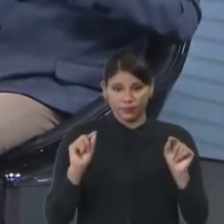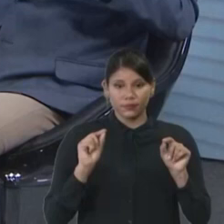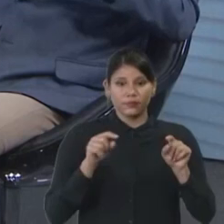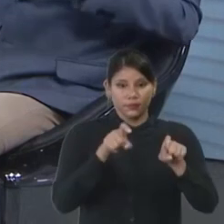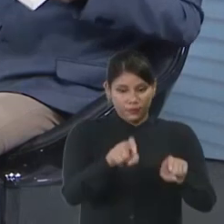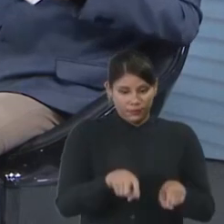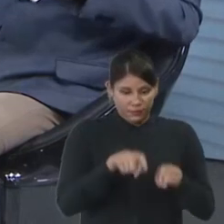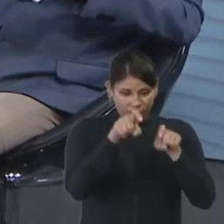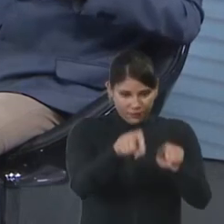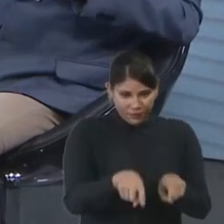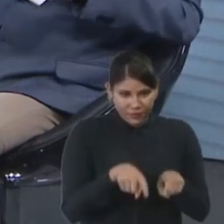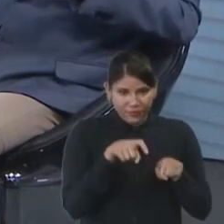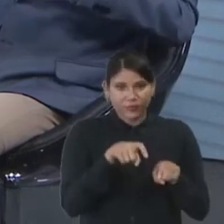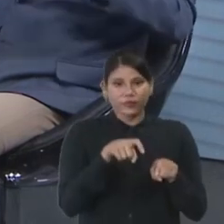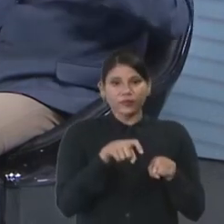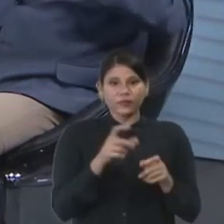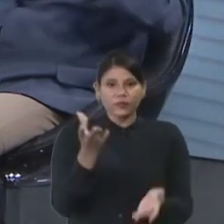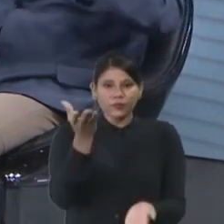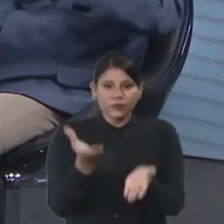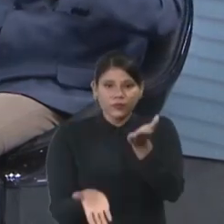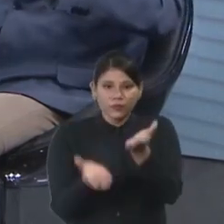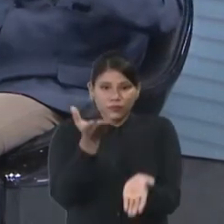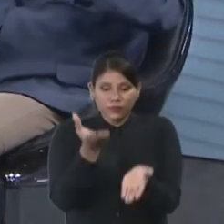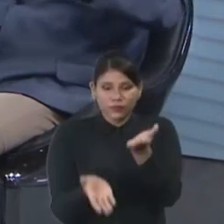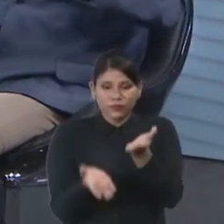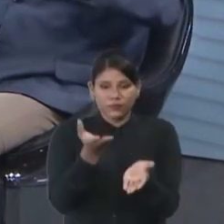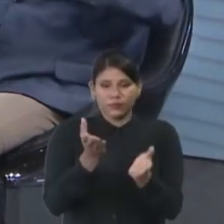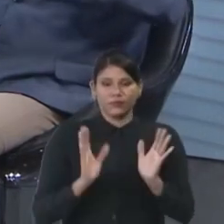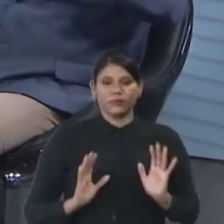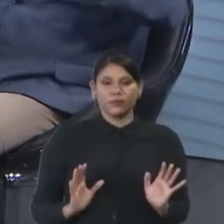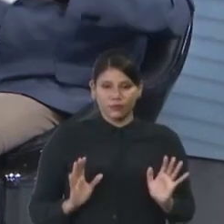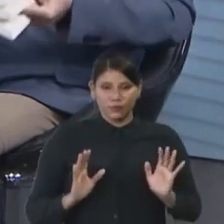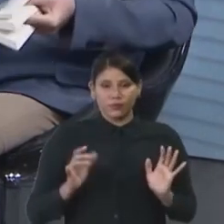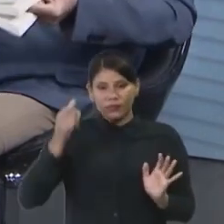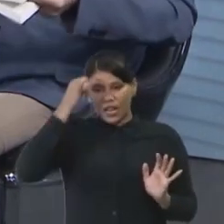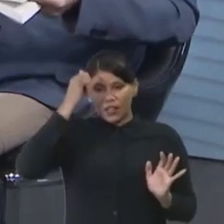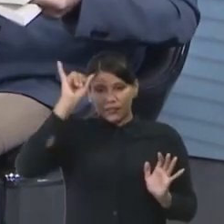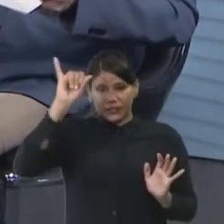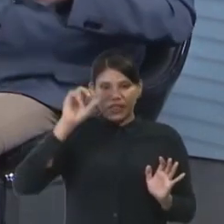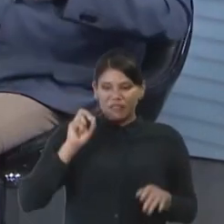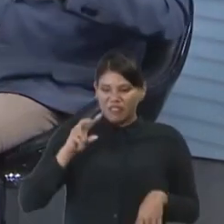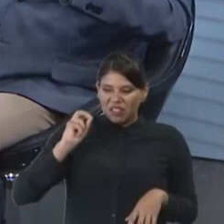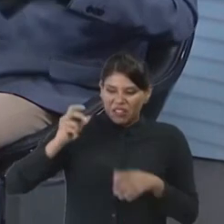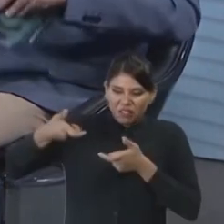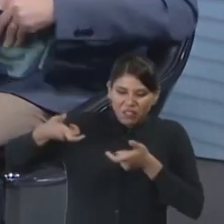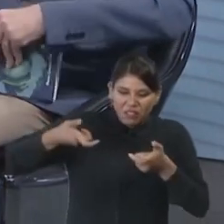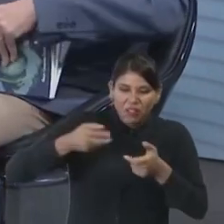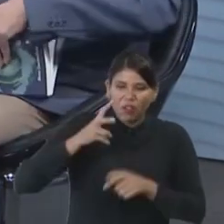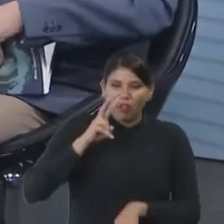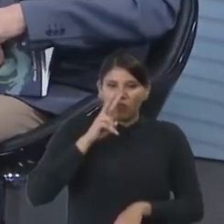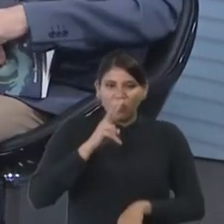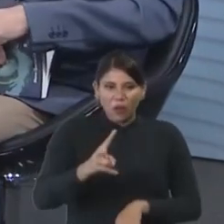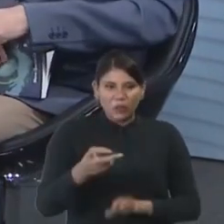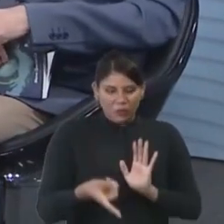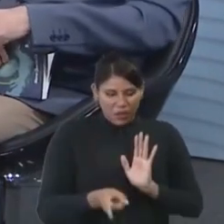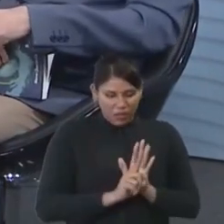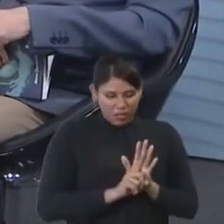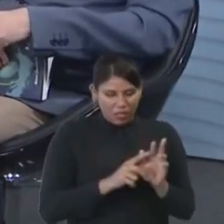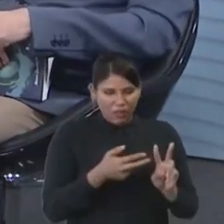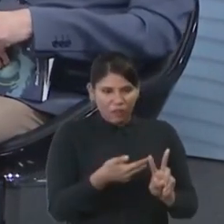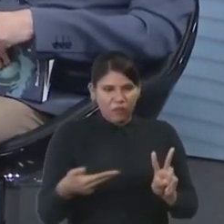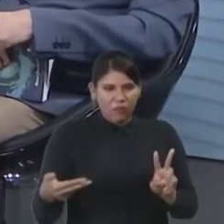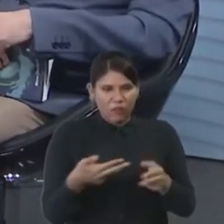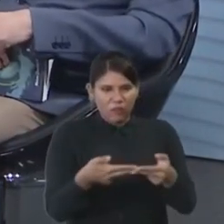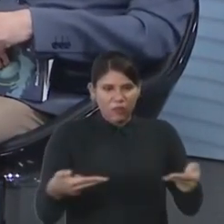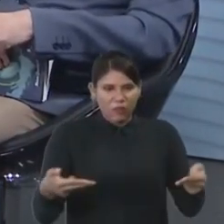que pode equilibrar, por exemplo, obras públicas e a proteção do meio ambiente. Essa é a questão hoje em dia? É, por exemplo,